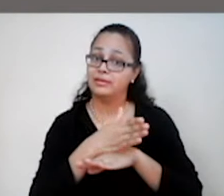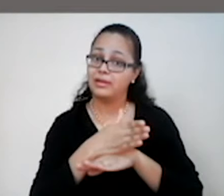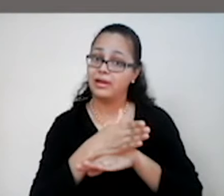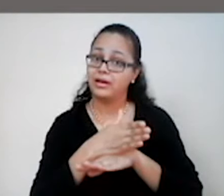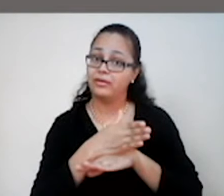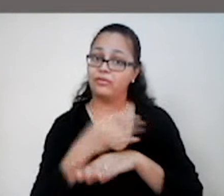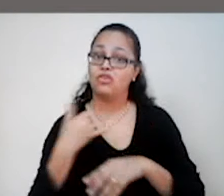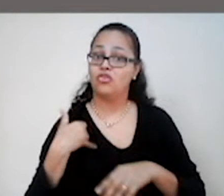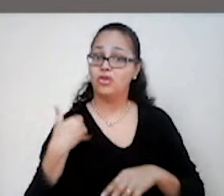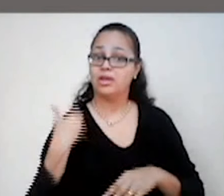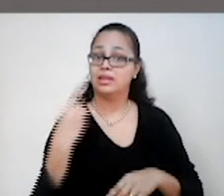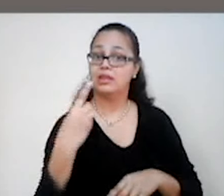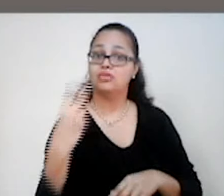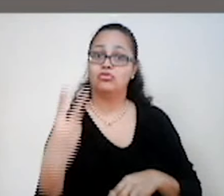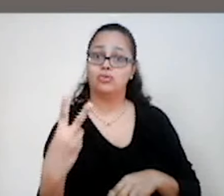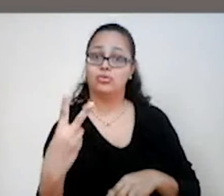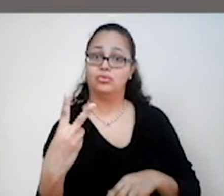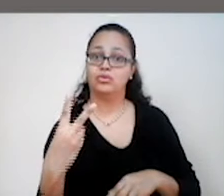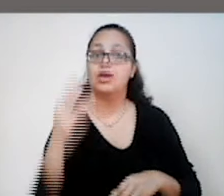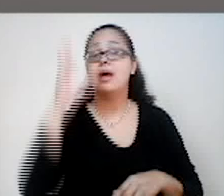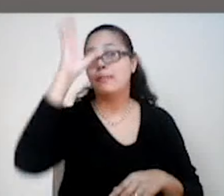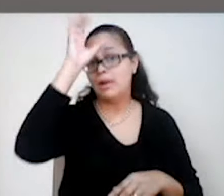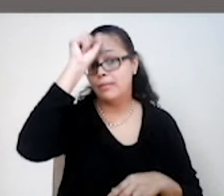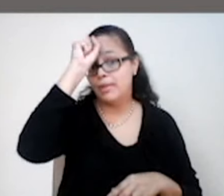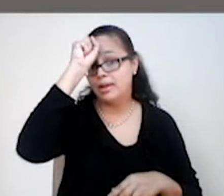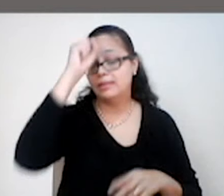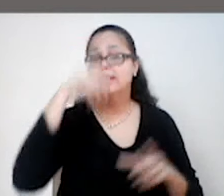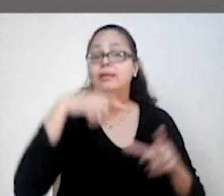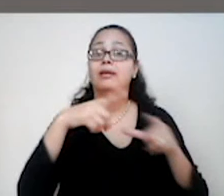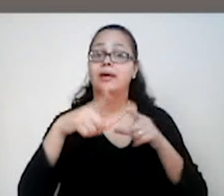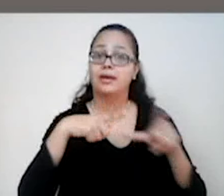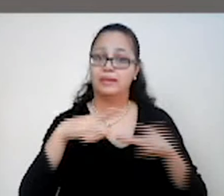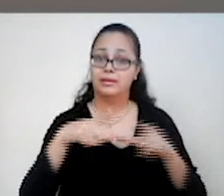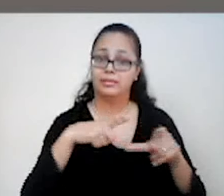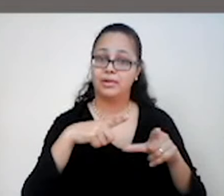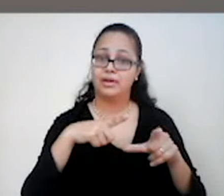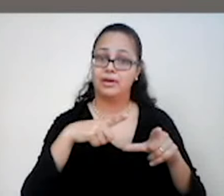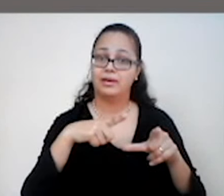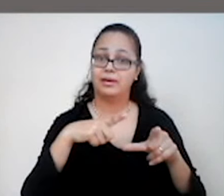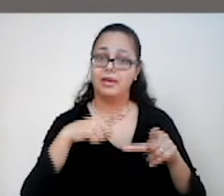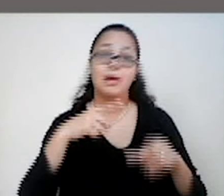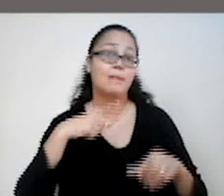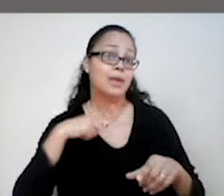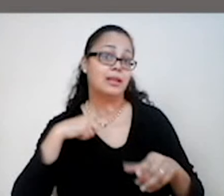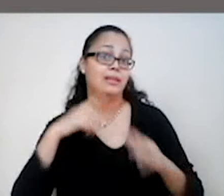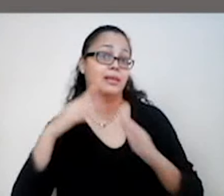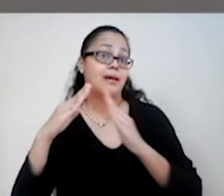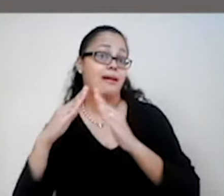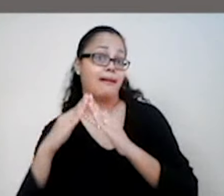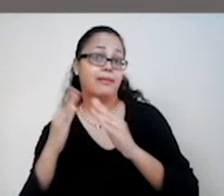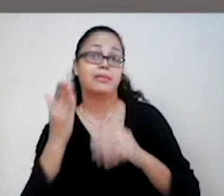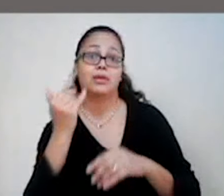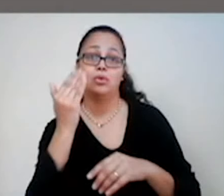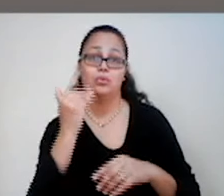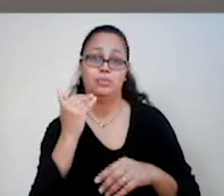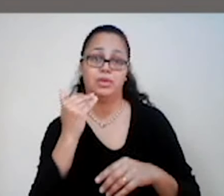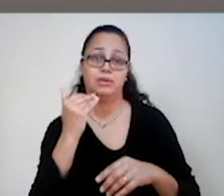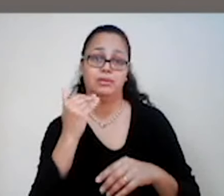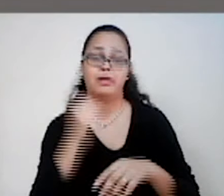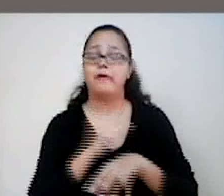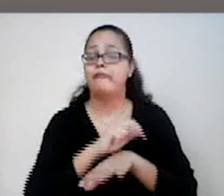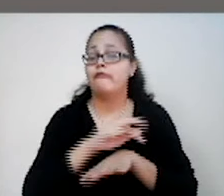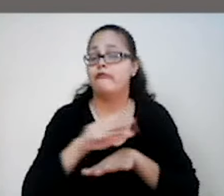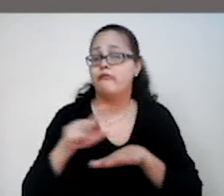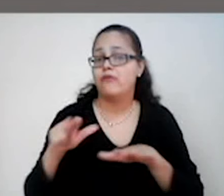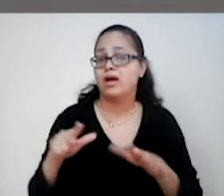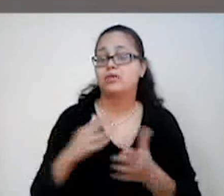por volta dos 12 anos de idade para aprender a atividade em troca de casa e comida, né? Muitos